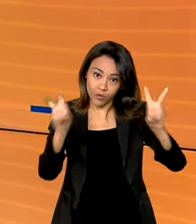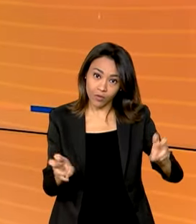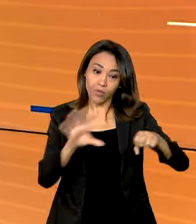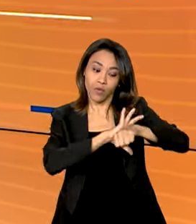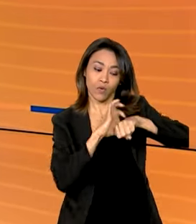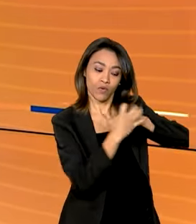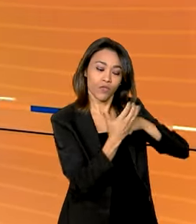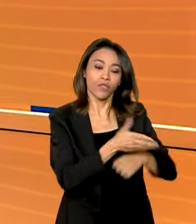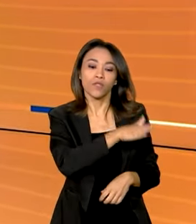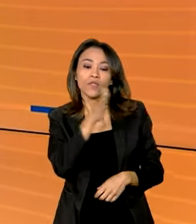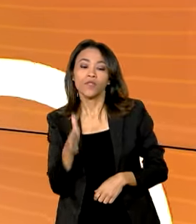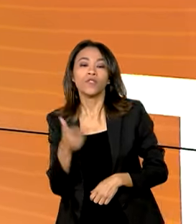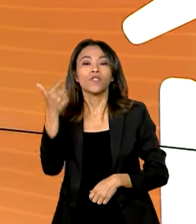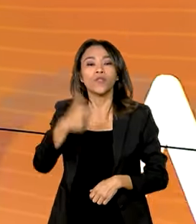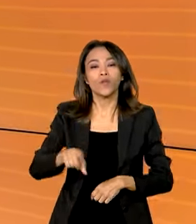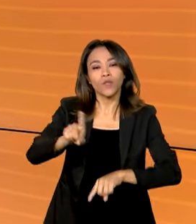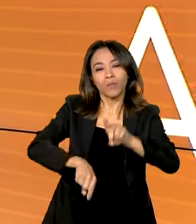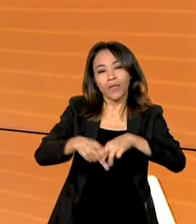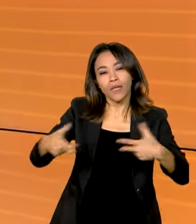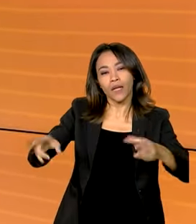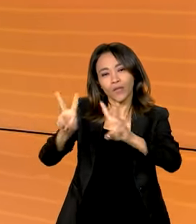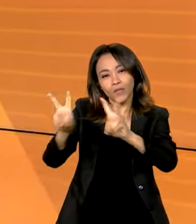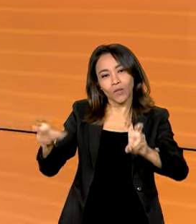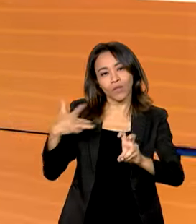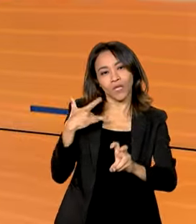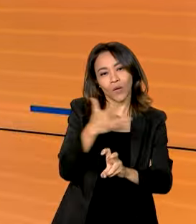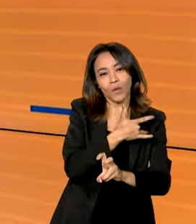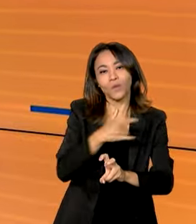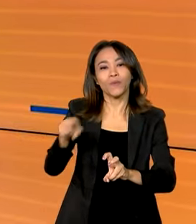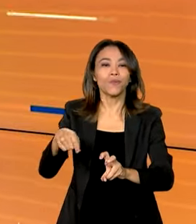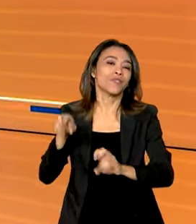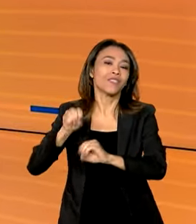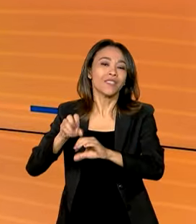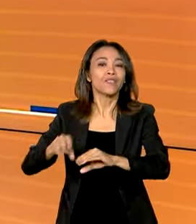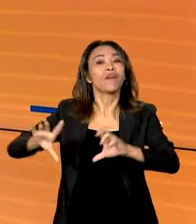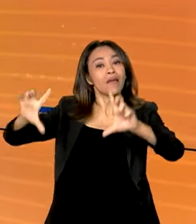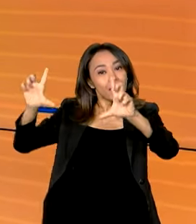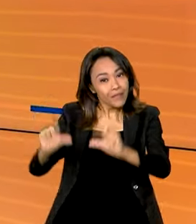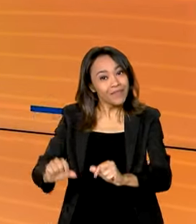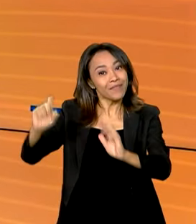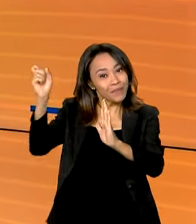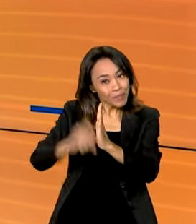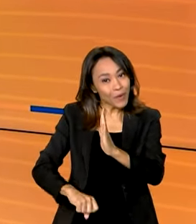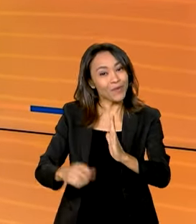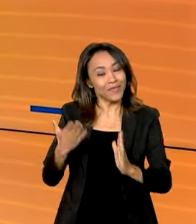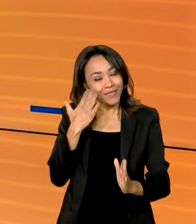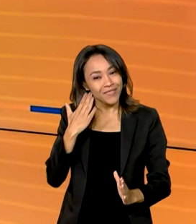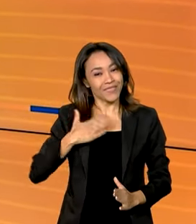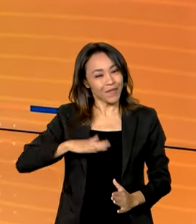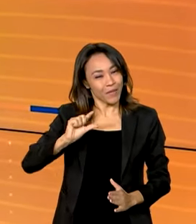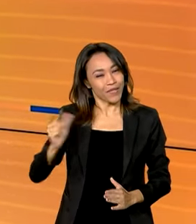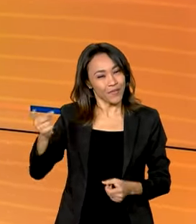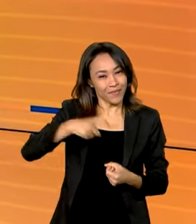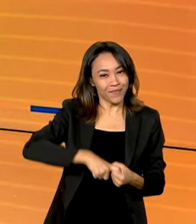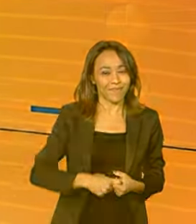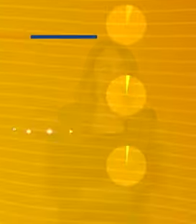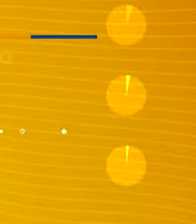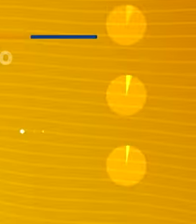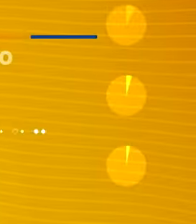produtos e serviços de educação e saúde pagaram menos impostos com a reforma tributária. A gente volta em instantes.